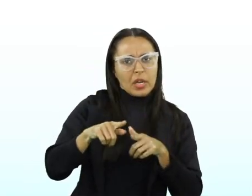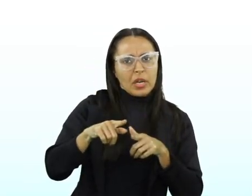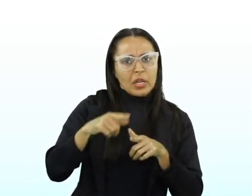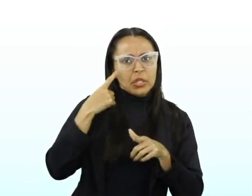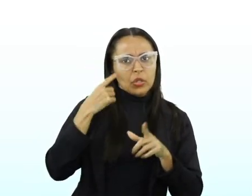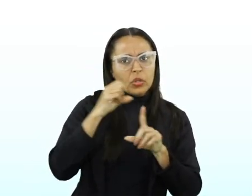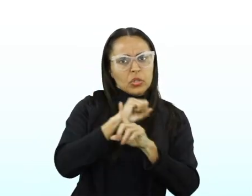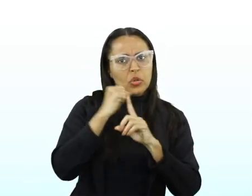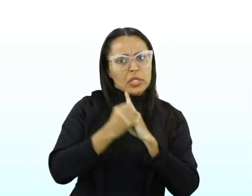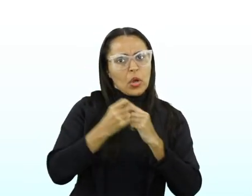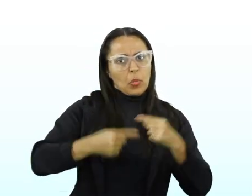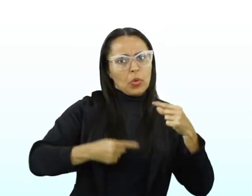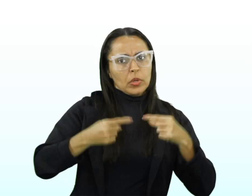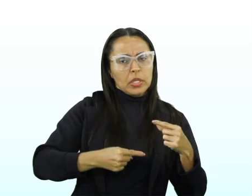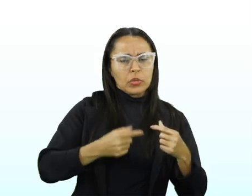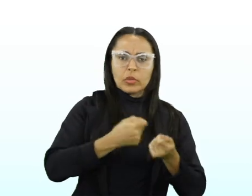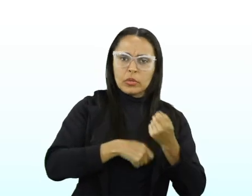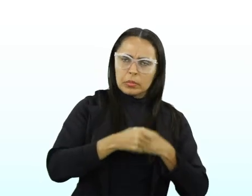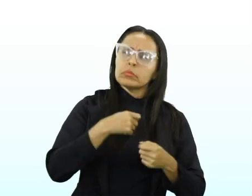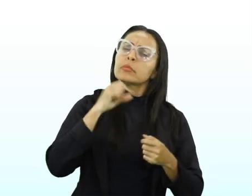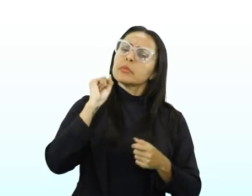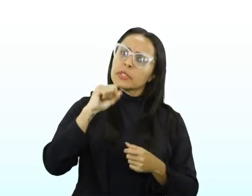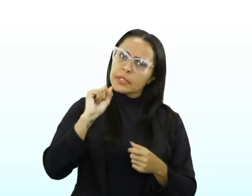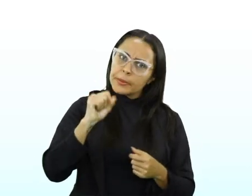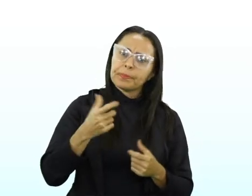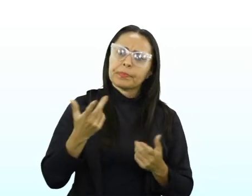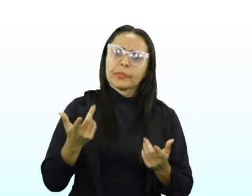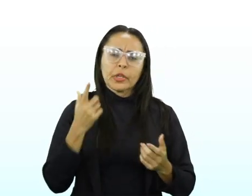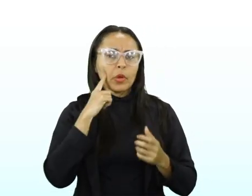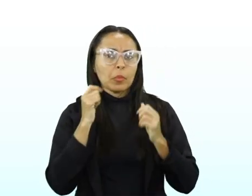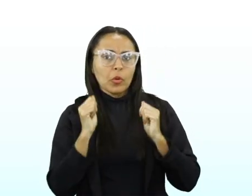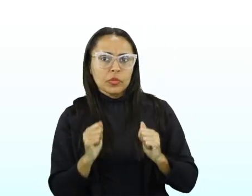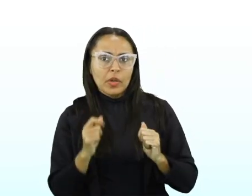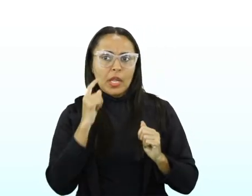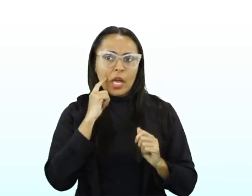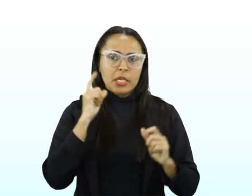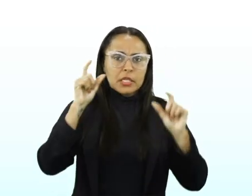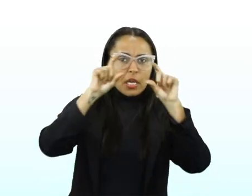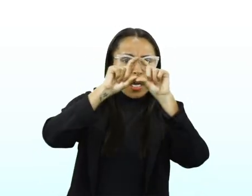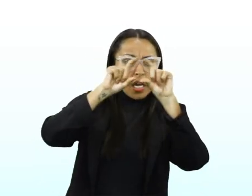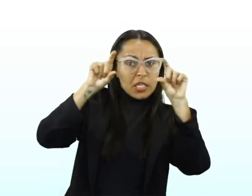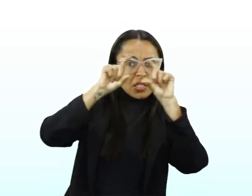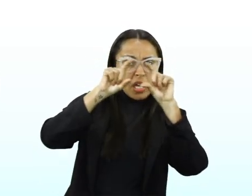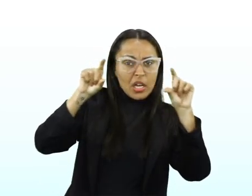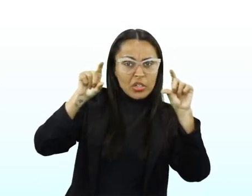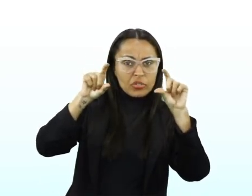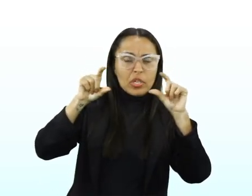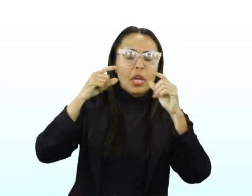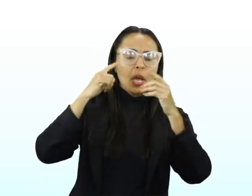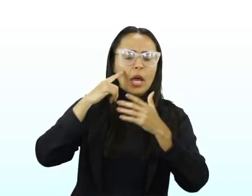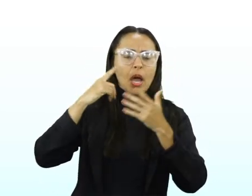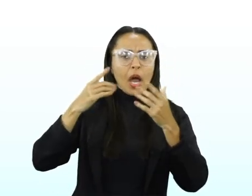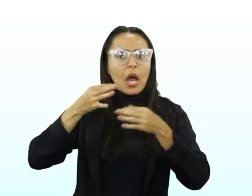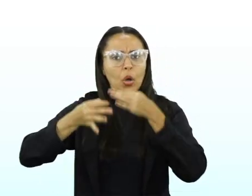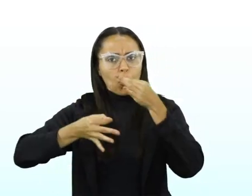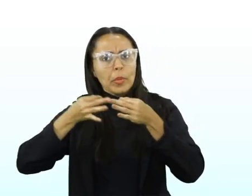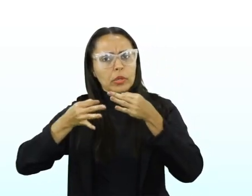crítica de cunho social, político e econômico? Sim. Então, eu posso dizer que na charge há argumento,